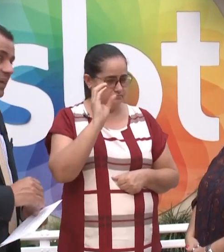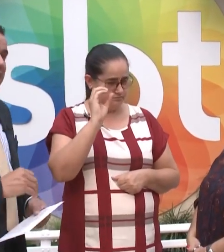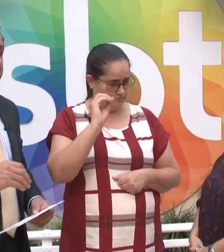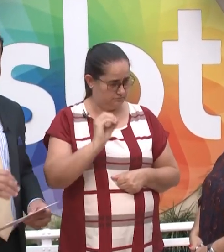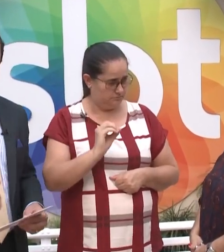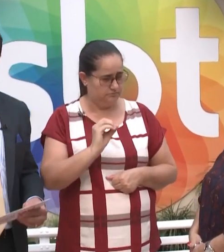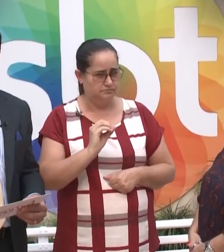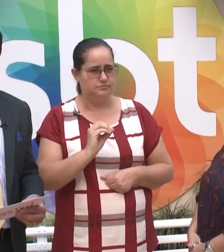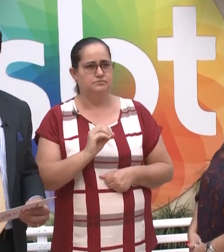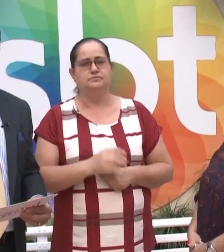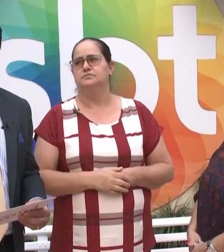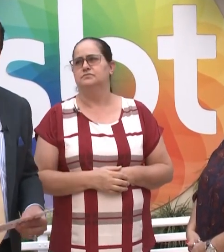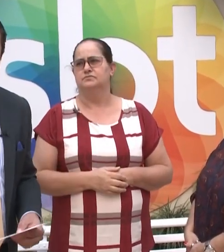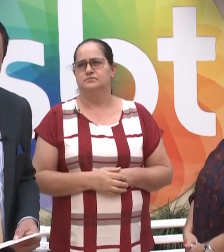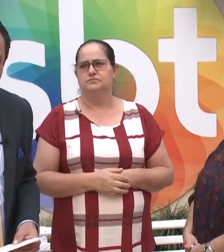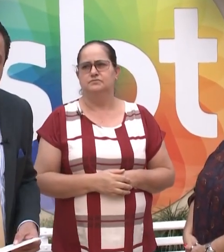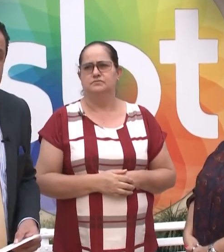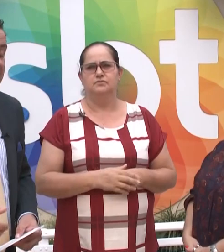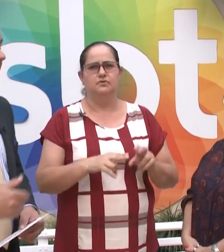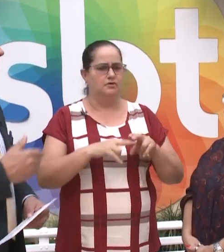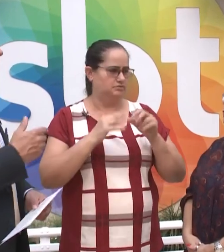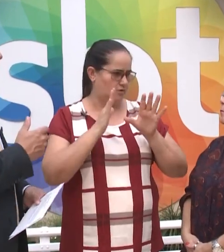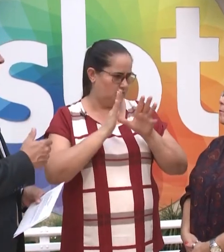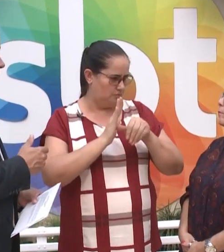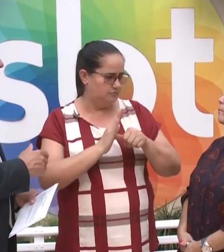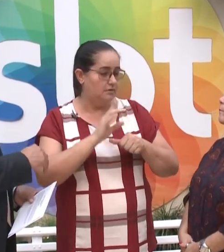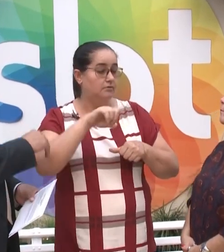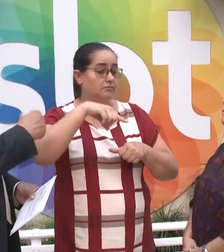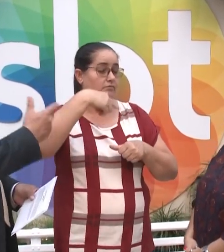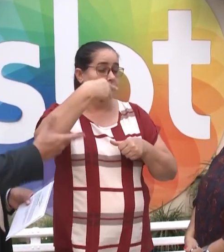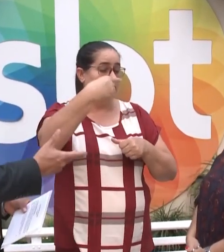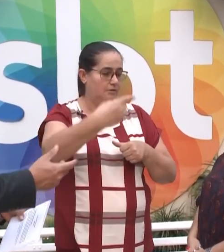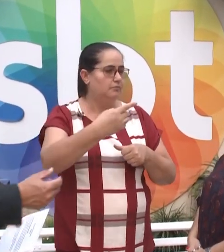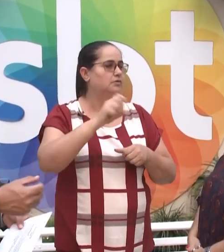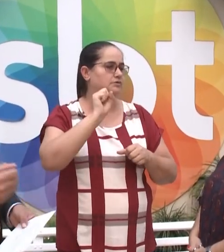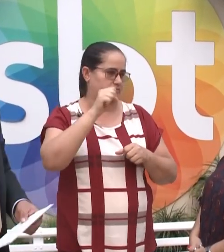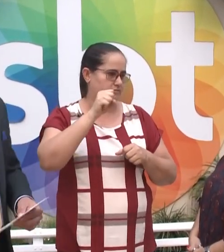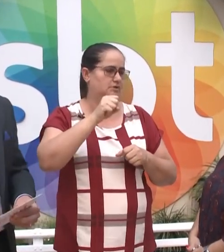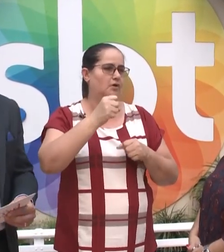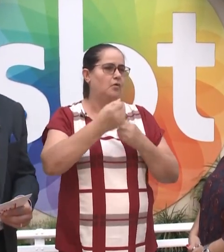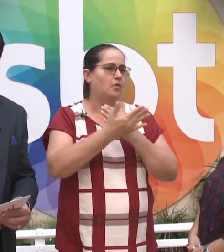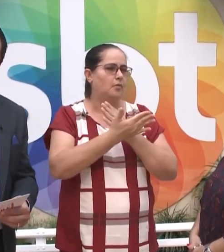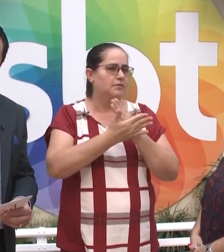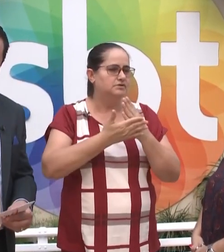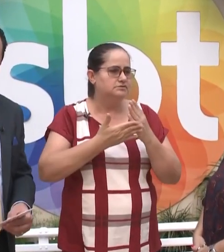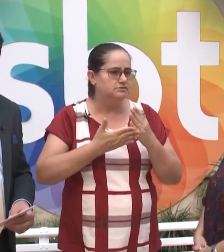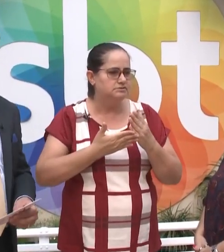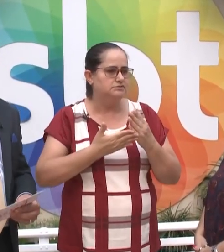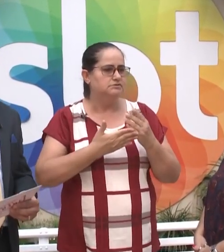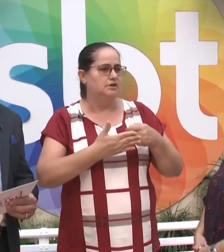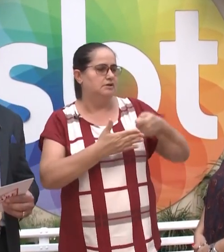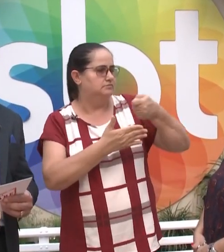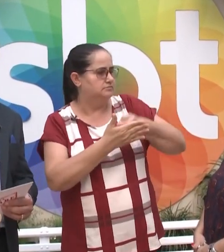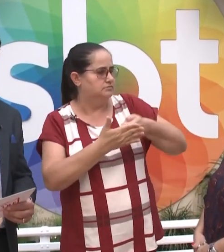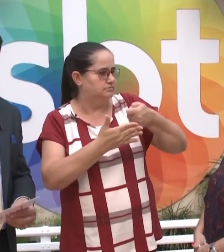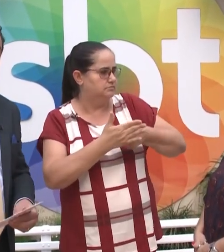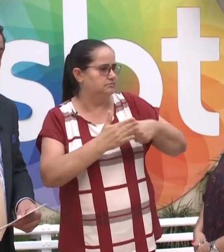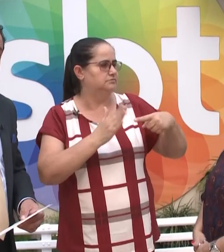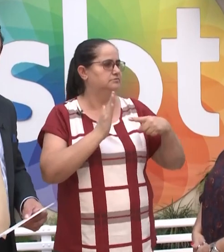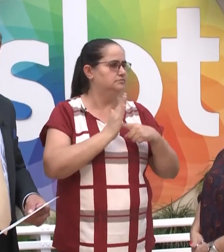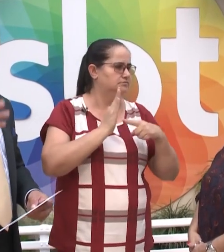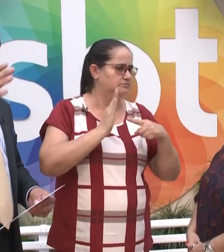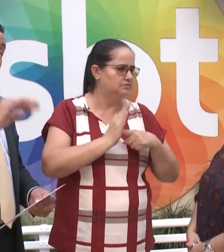ocorrência de estelionato, é que nós vamos, sim, entrar com ações judiciais, pedir